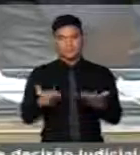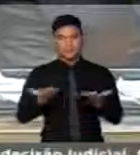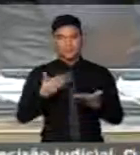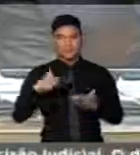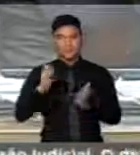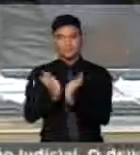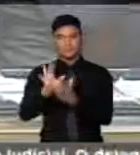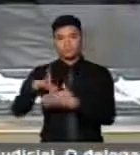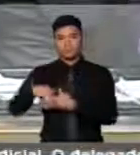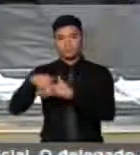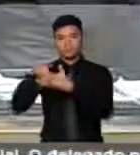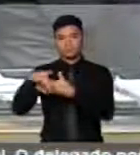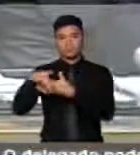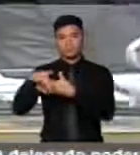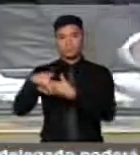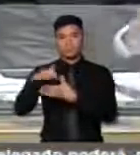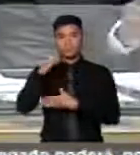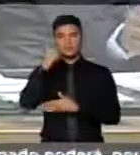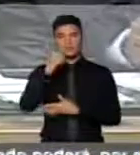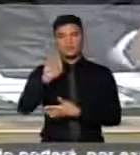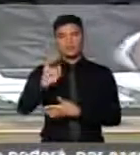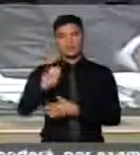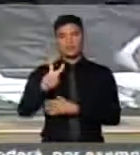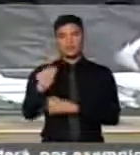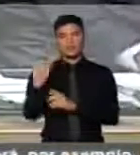Presidente, pois não, como líder, deputado Ivan Valente.